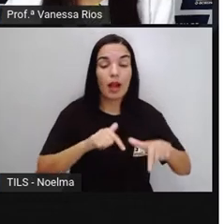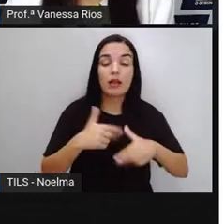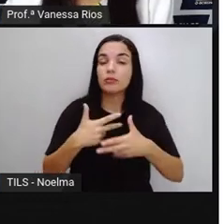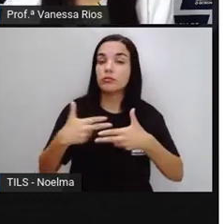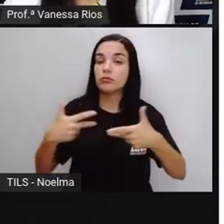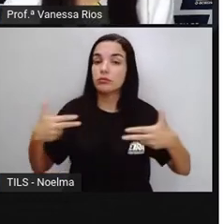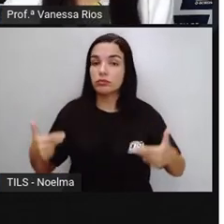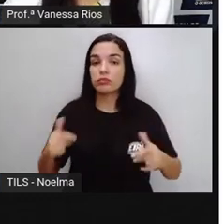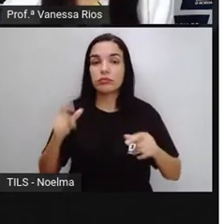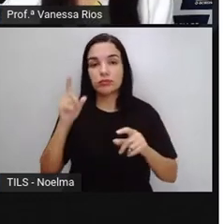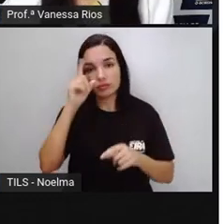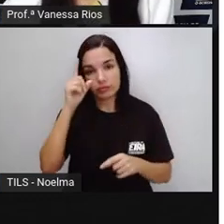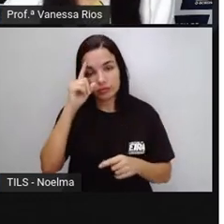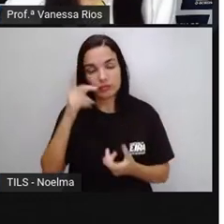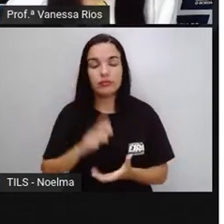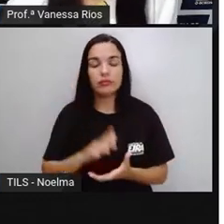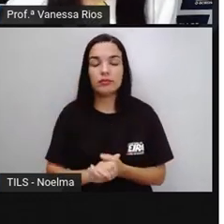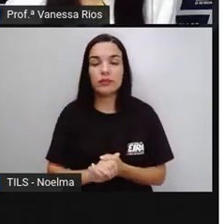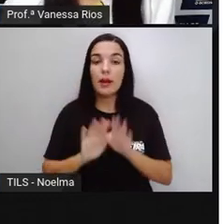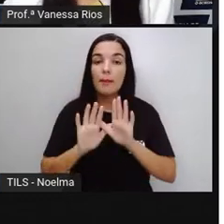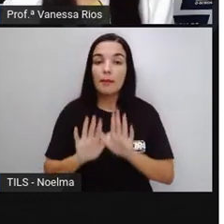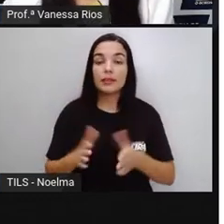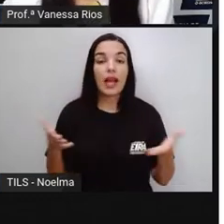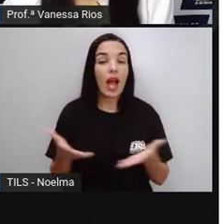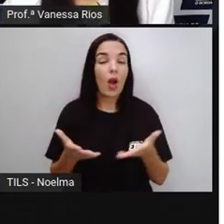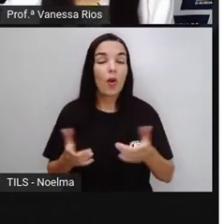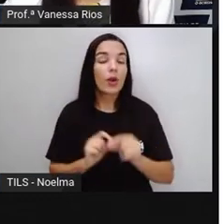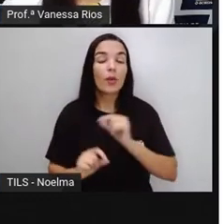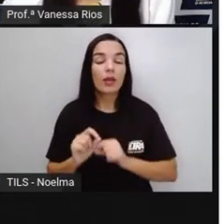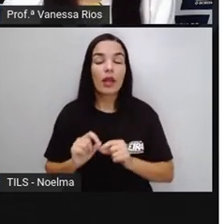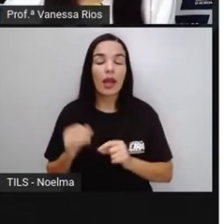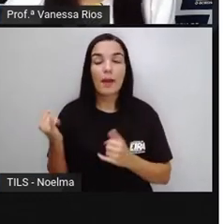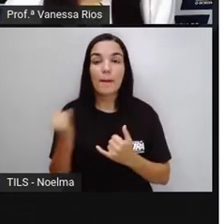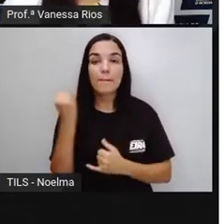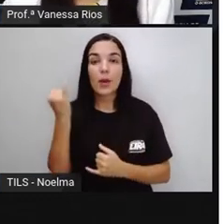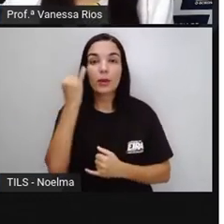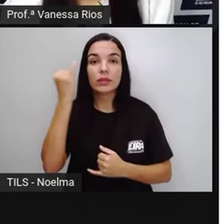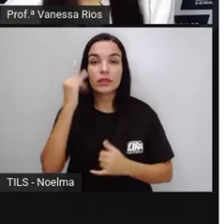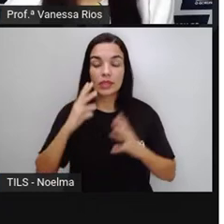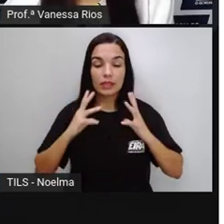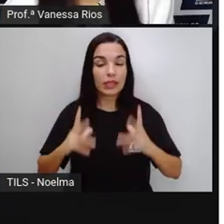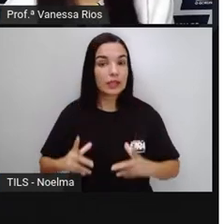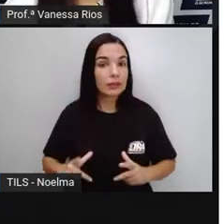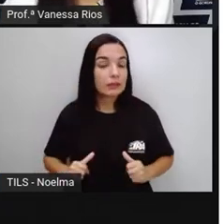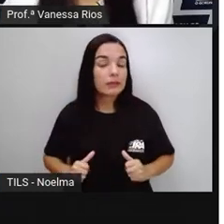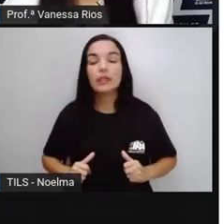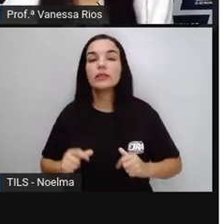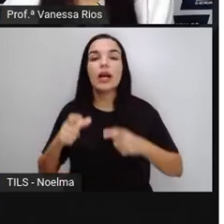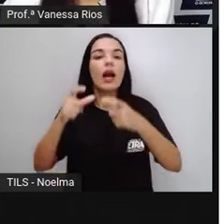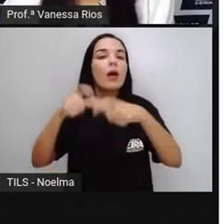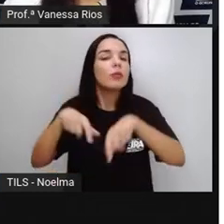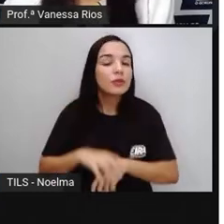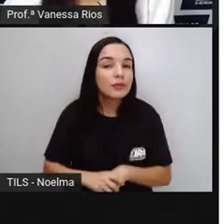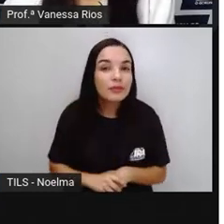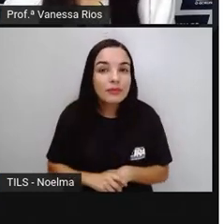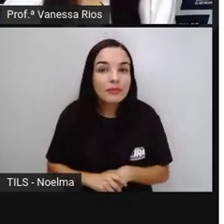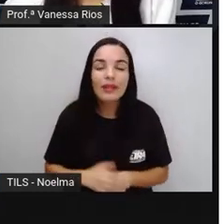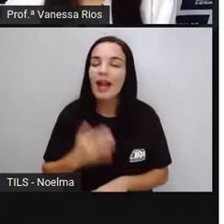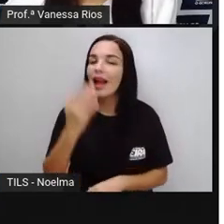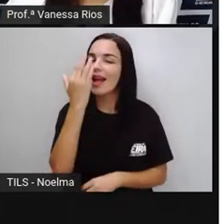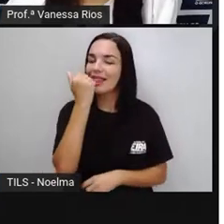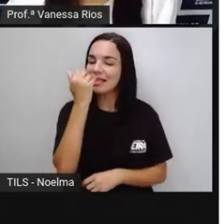aí no nosso dia a dia. Mas agora a gente vai observar a importância da higiene quando a gente vai falar dos nossos